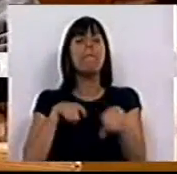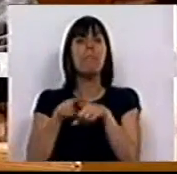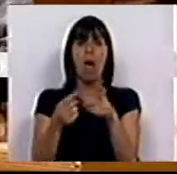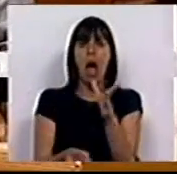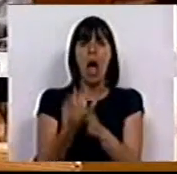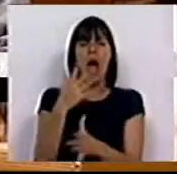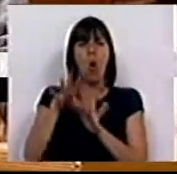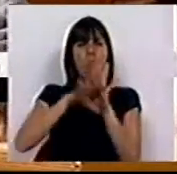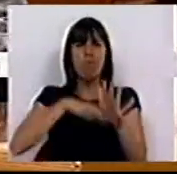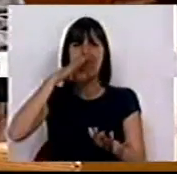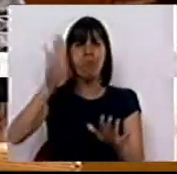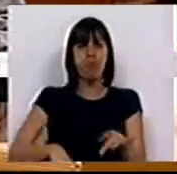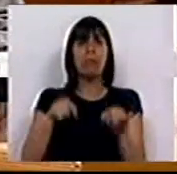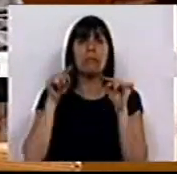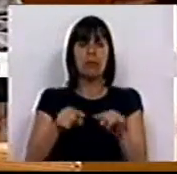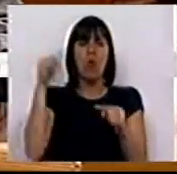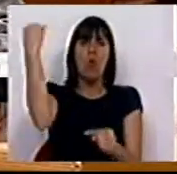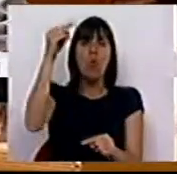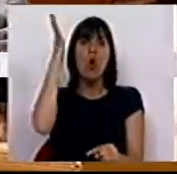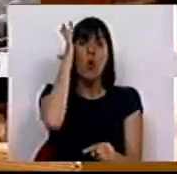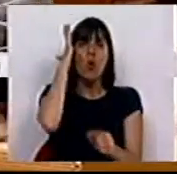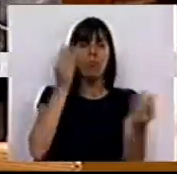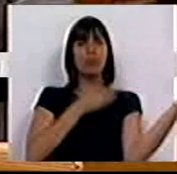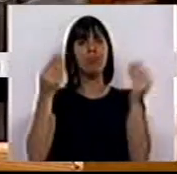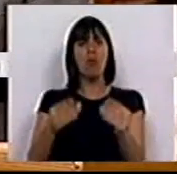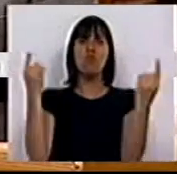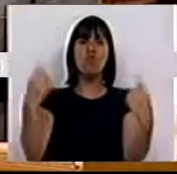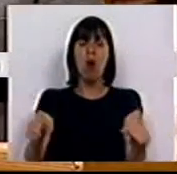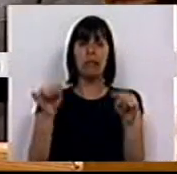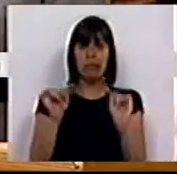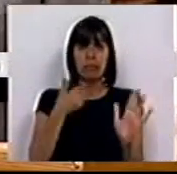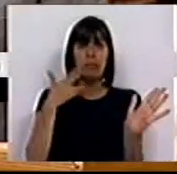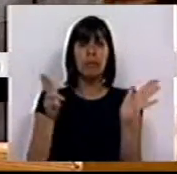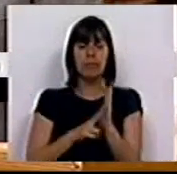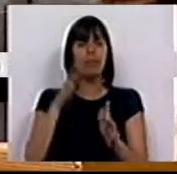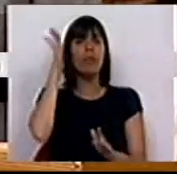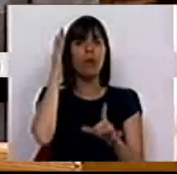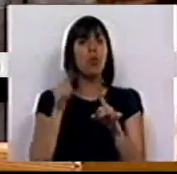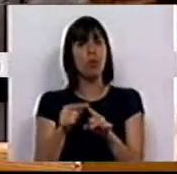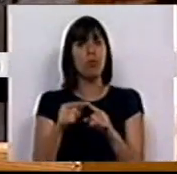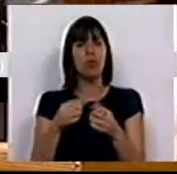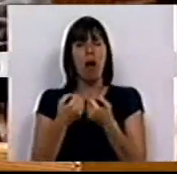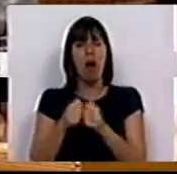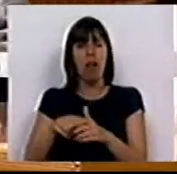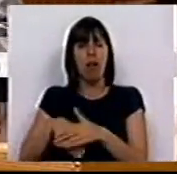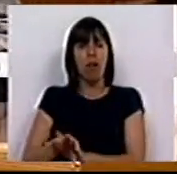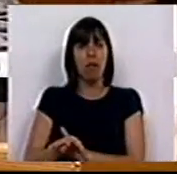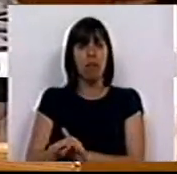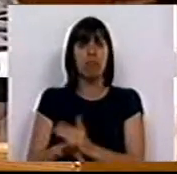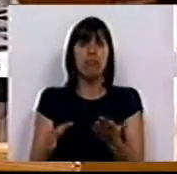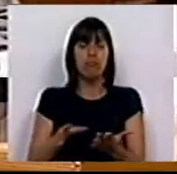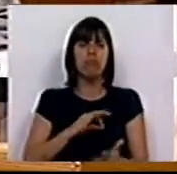ativas de precariedade. Esses são os únicos números que tinha para apresentar, e esses, de facto, foram os números que colocou debaixo do tapete.